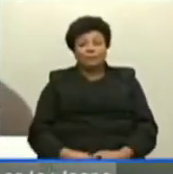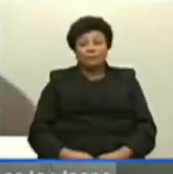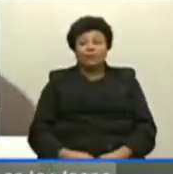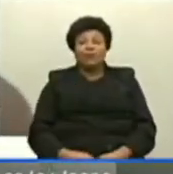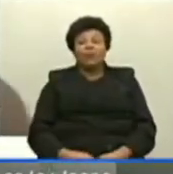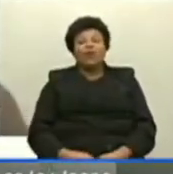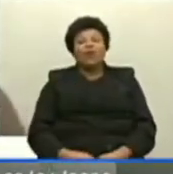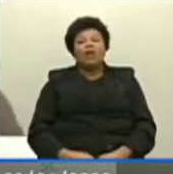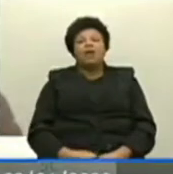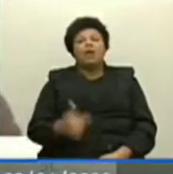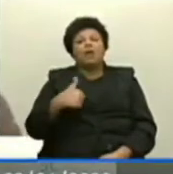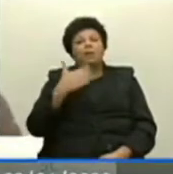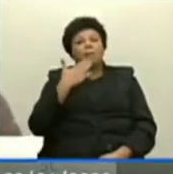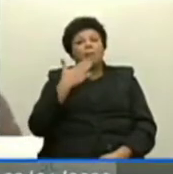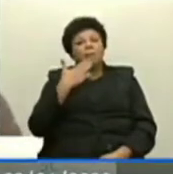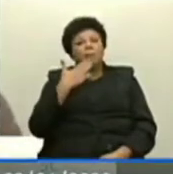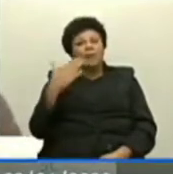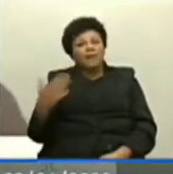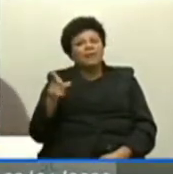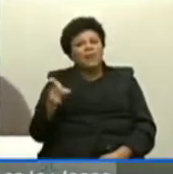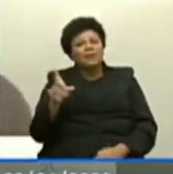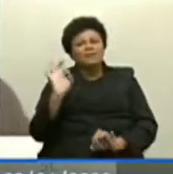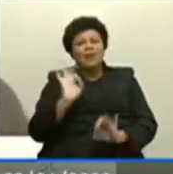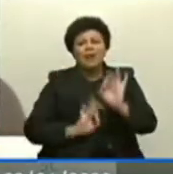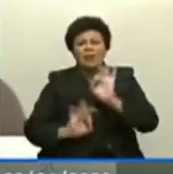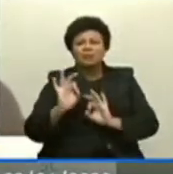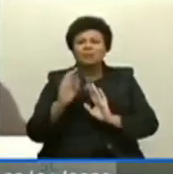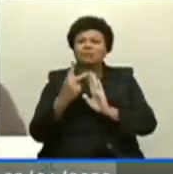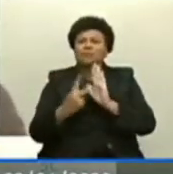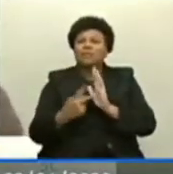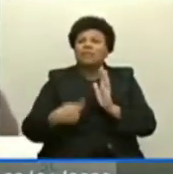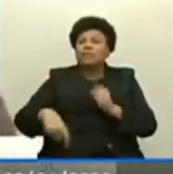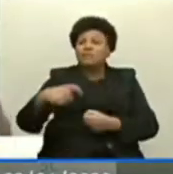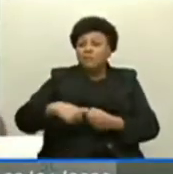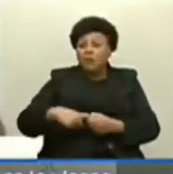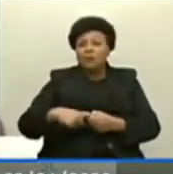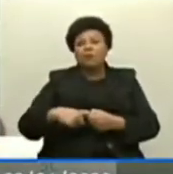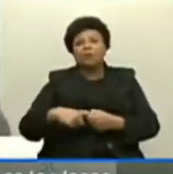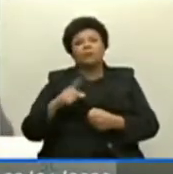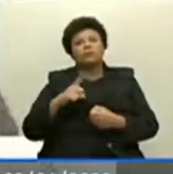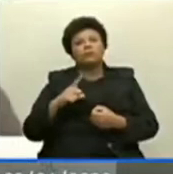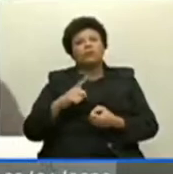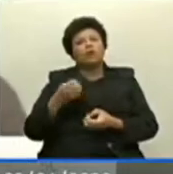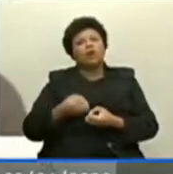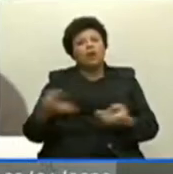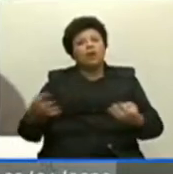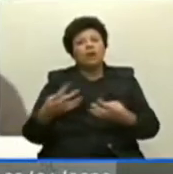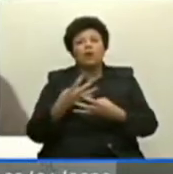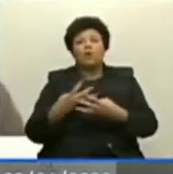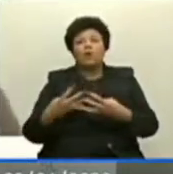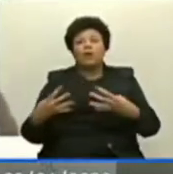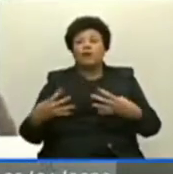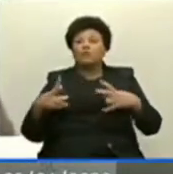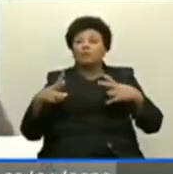peço que essa elaboração dessa retomada seja compartilhada com a rede privada.